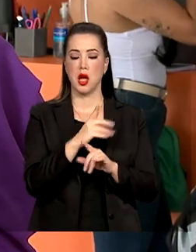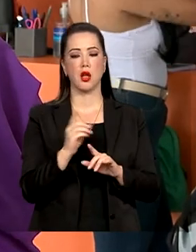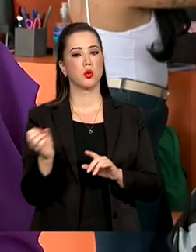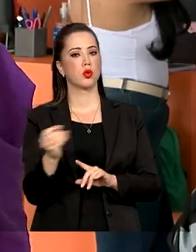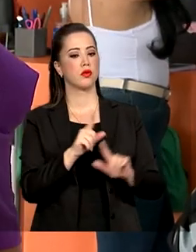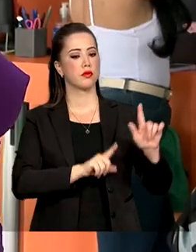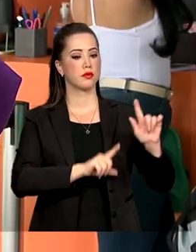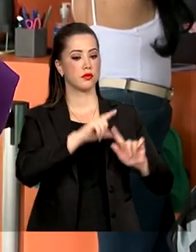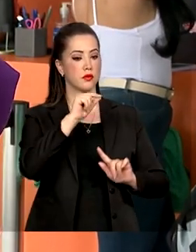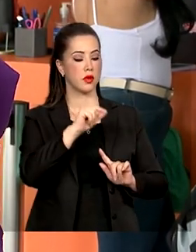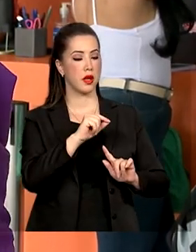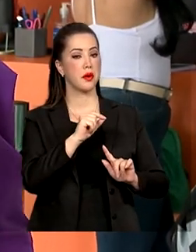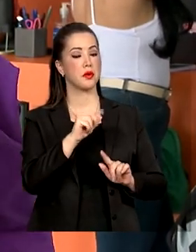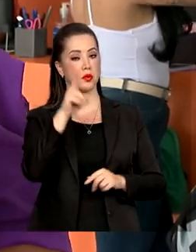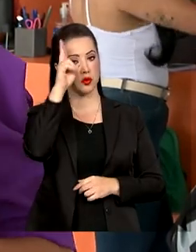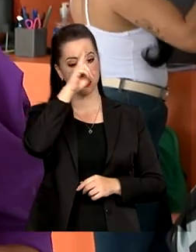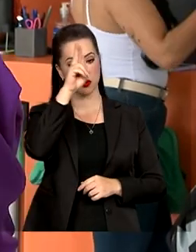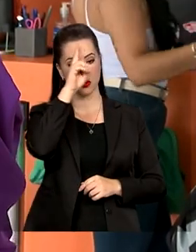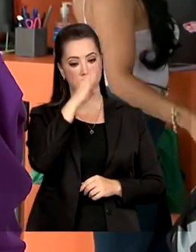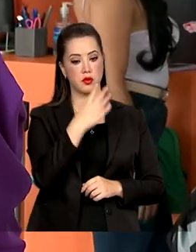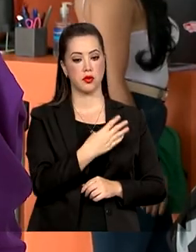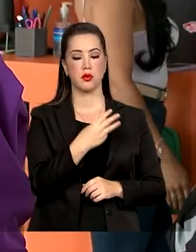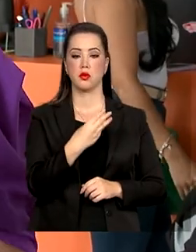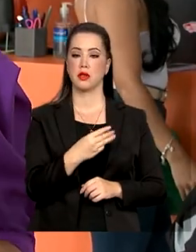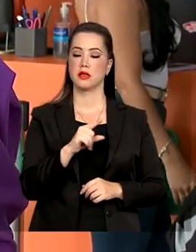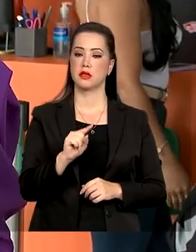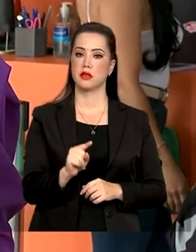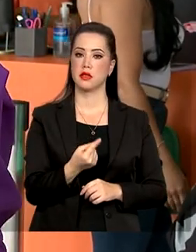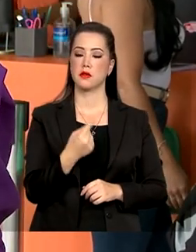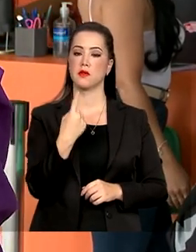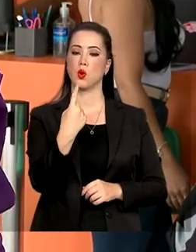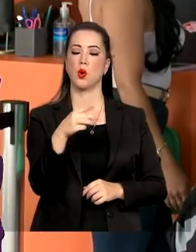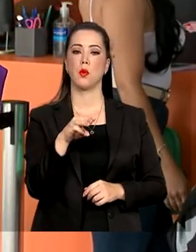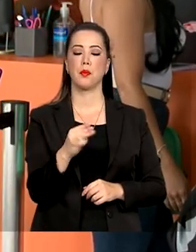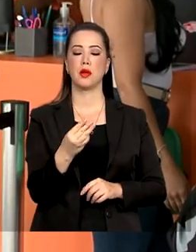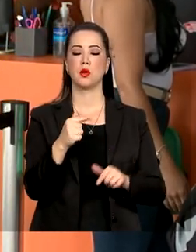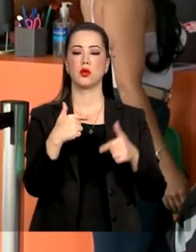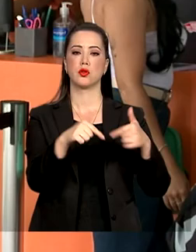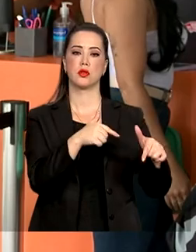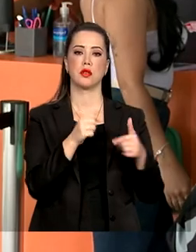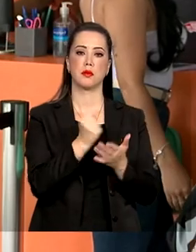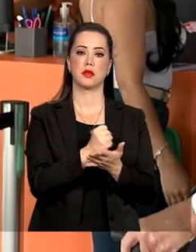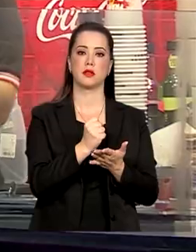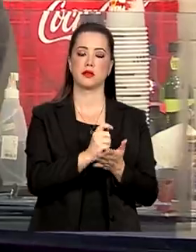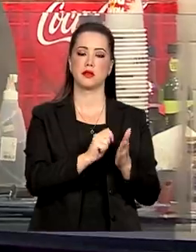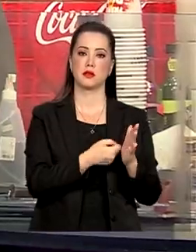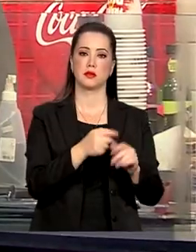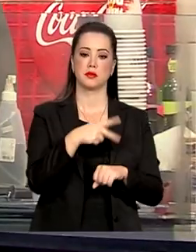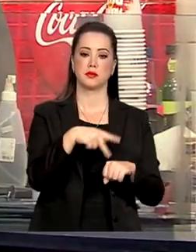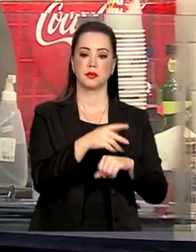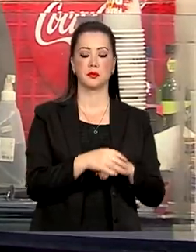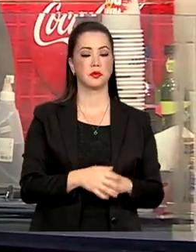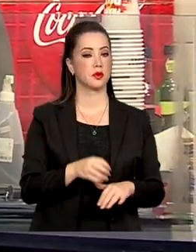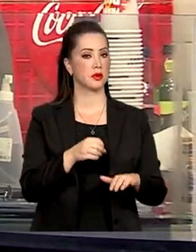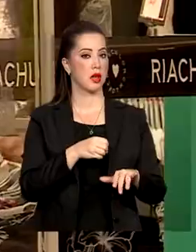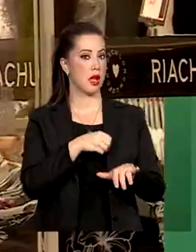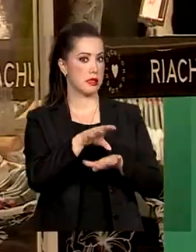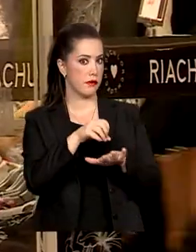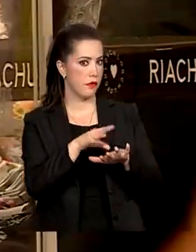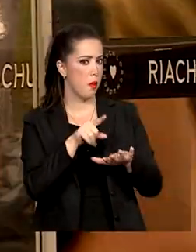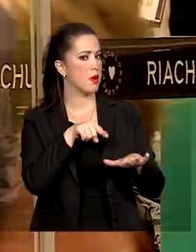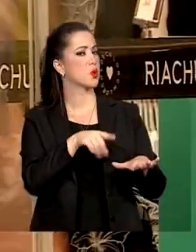um estoque de 43,1 milhões de empregos com carteira assinada no país. Os dados são do